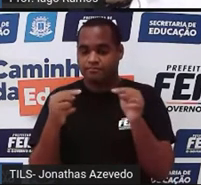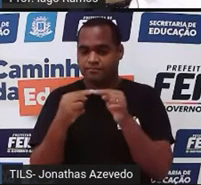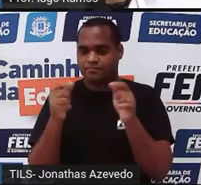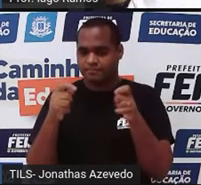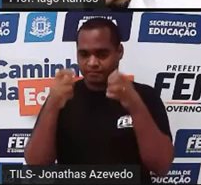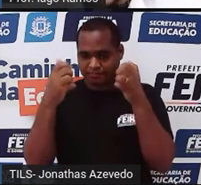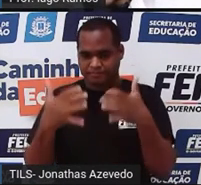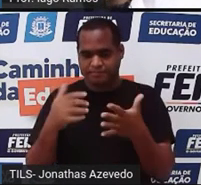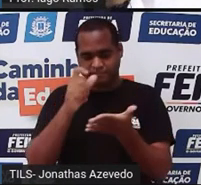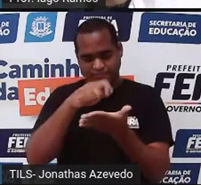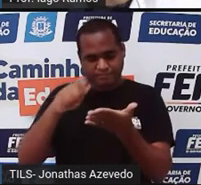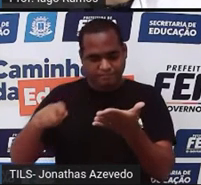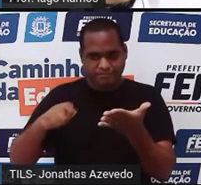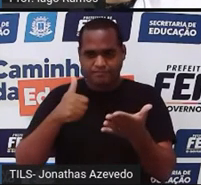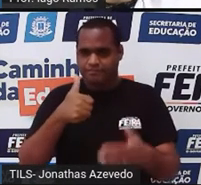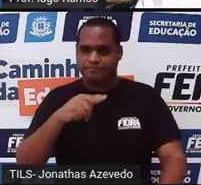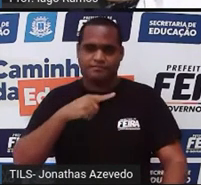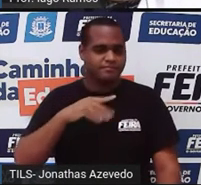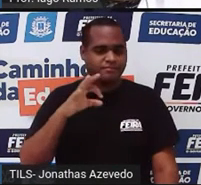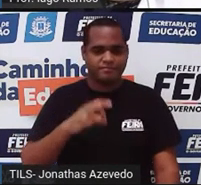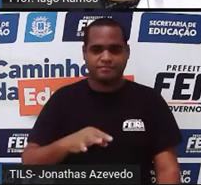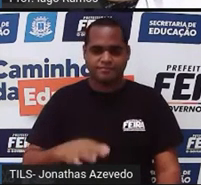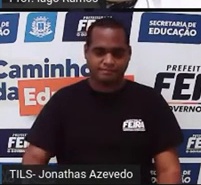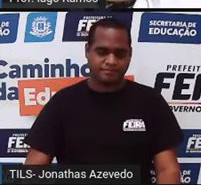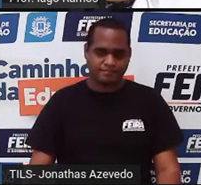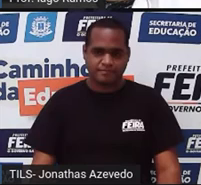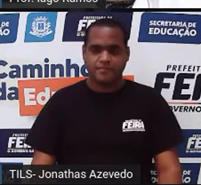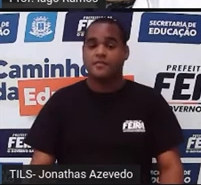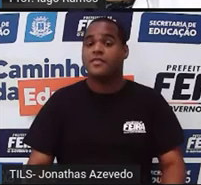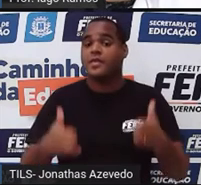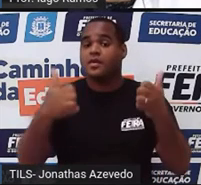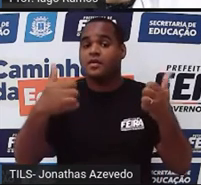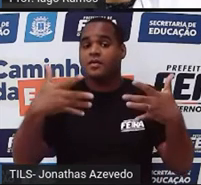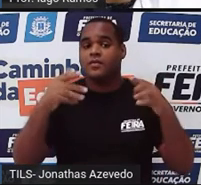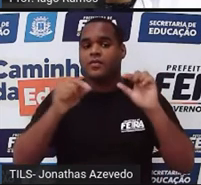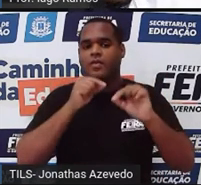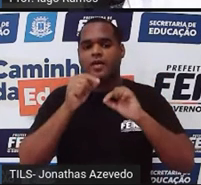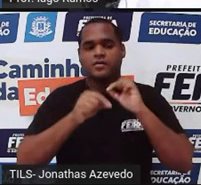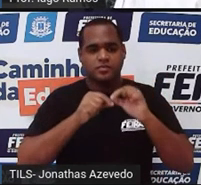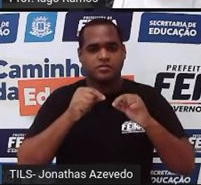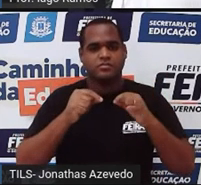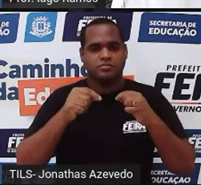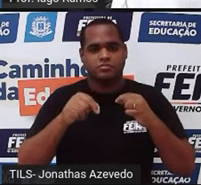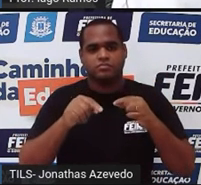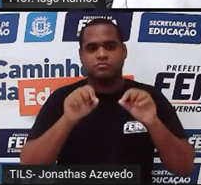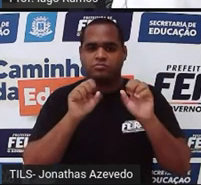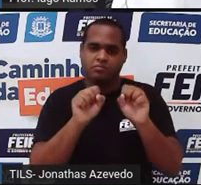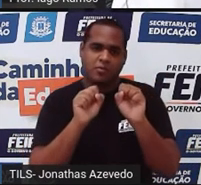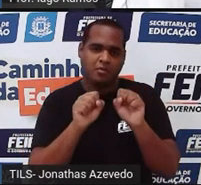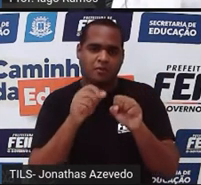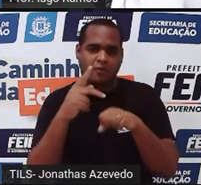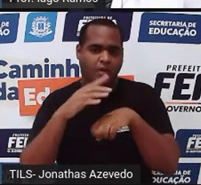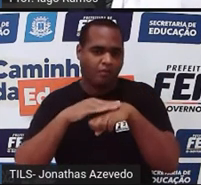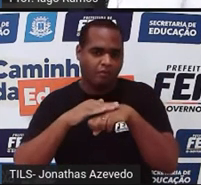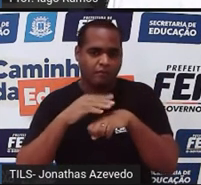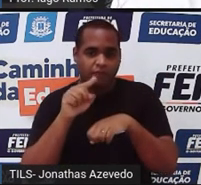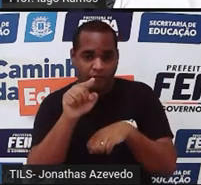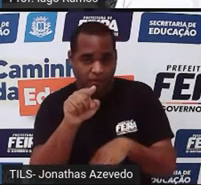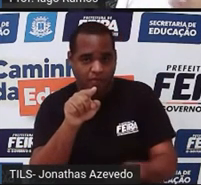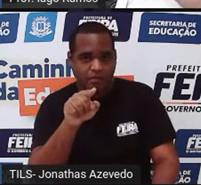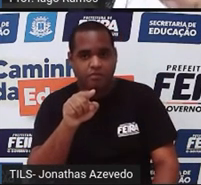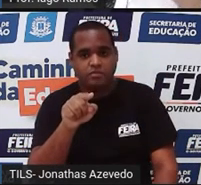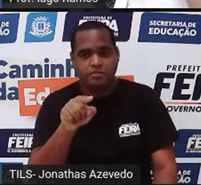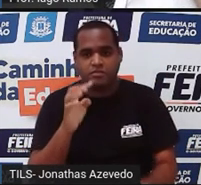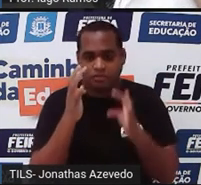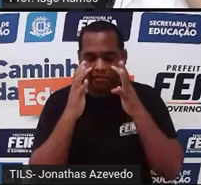suas anotações, ok? Então a situação é seguinte, olha só, digamos que você aí do outro lado que